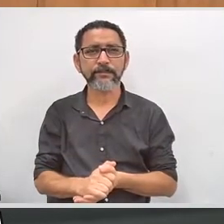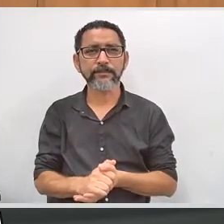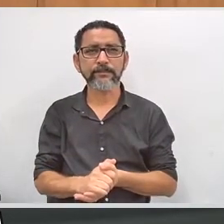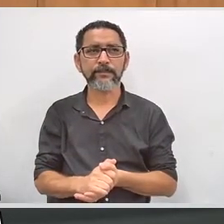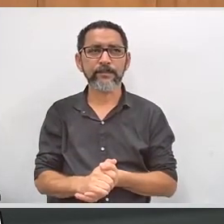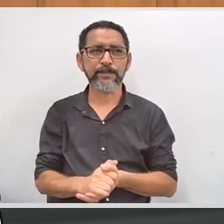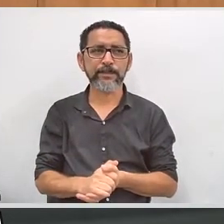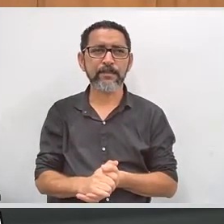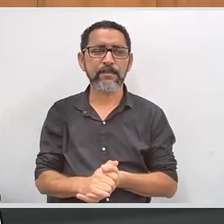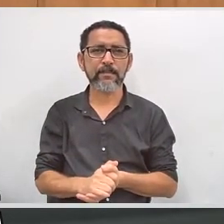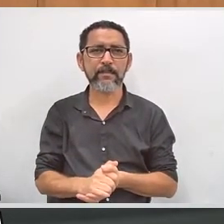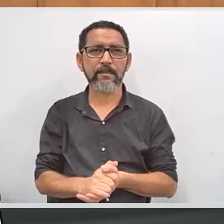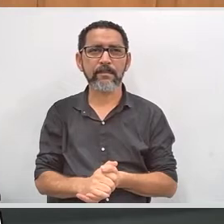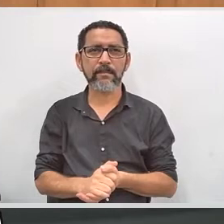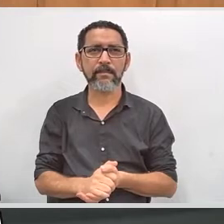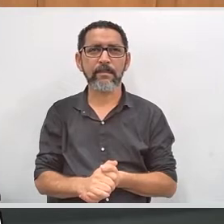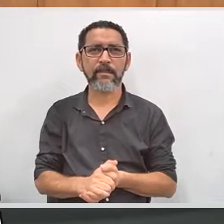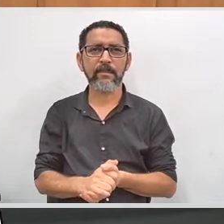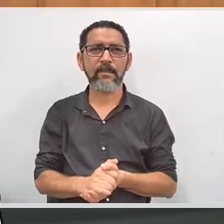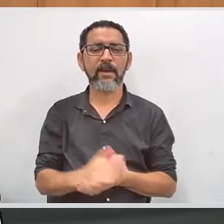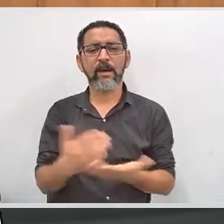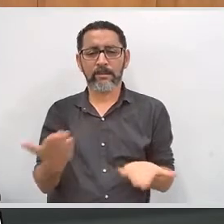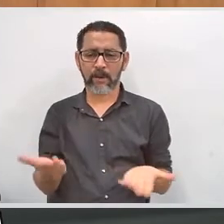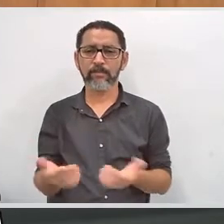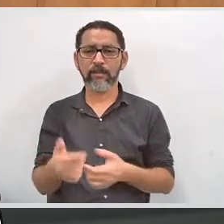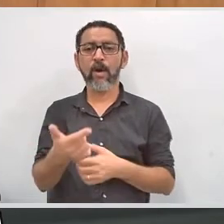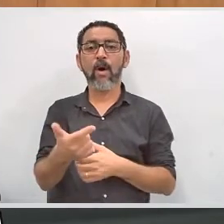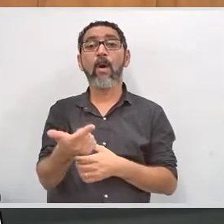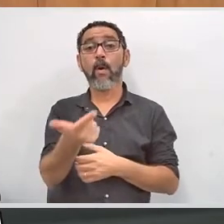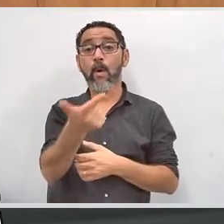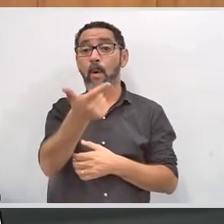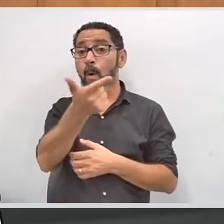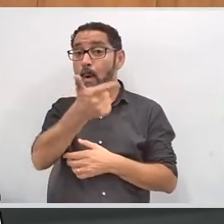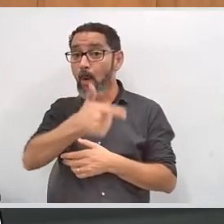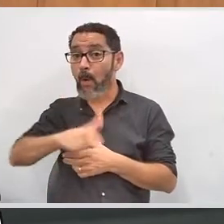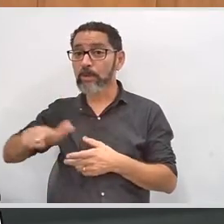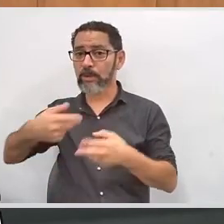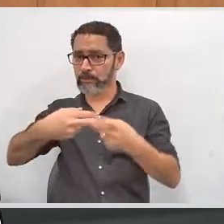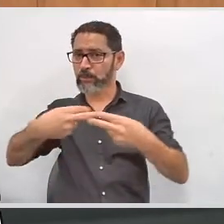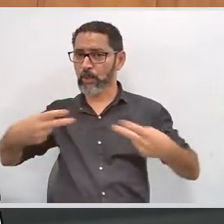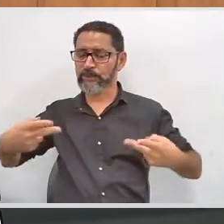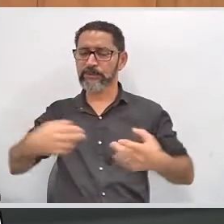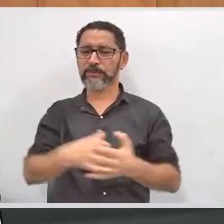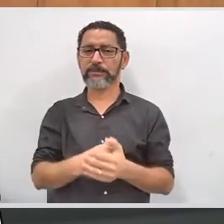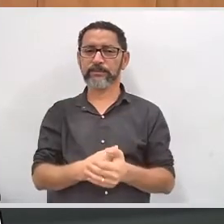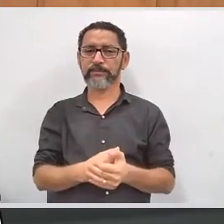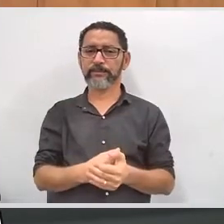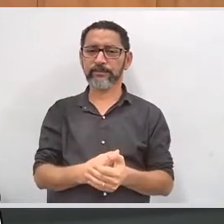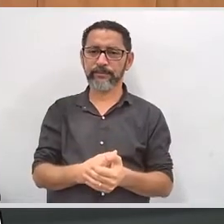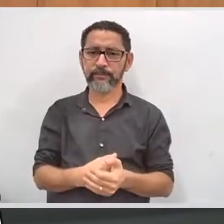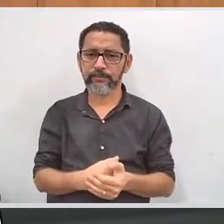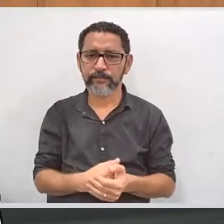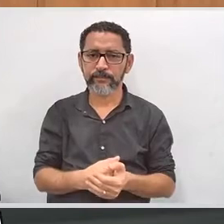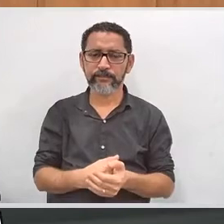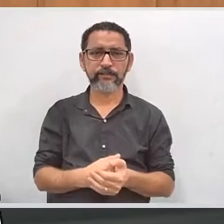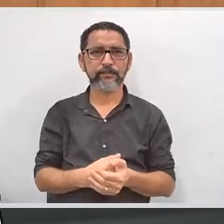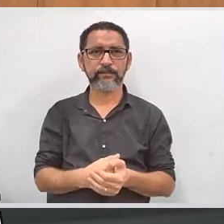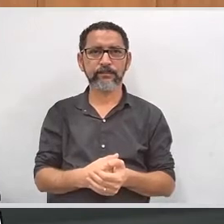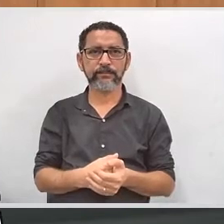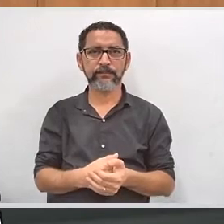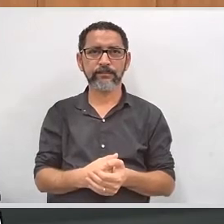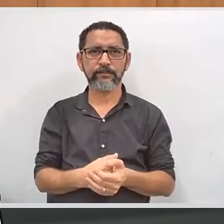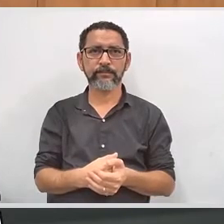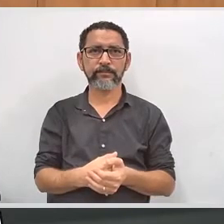Bom, voltando, então, mais ações do TRE, inclusive com a inclusão do tema acessibilidade nos cursos